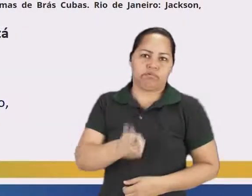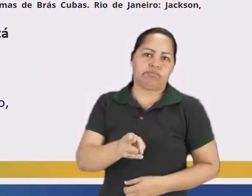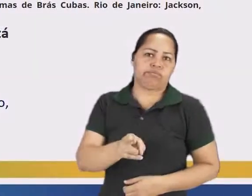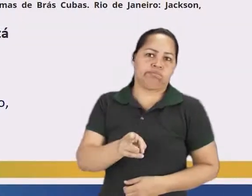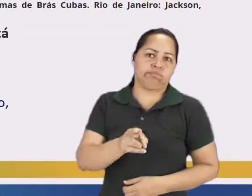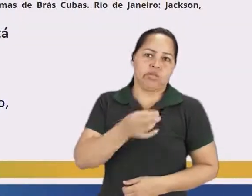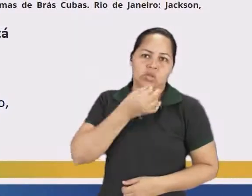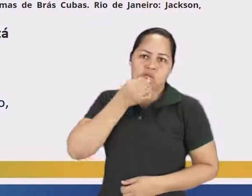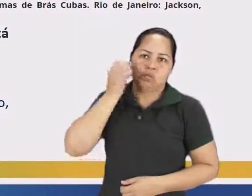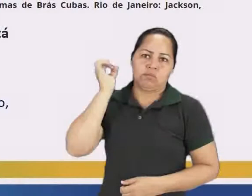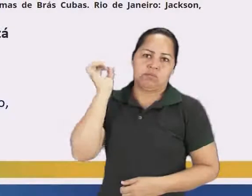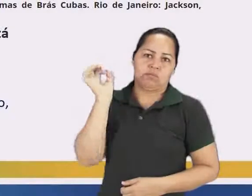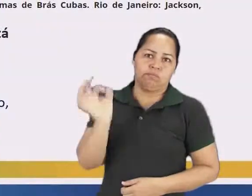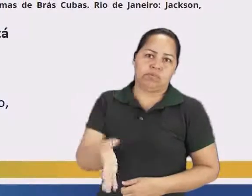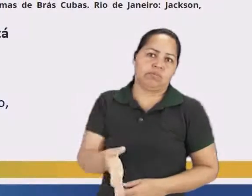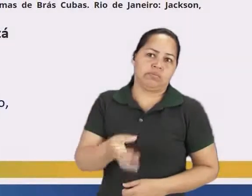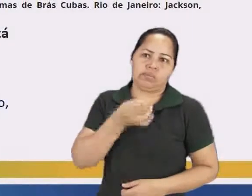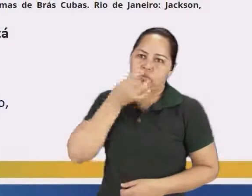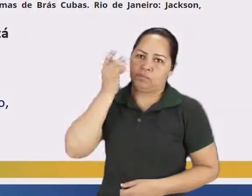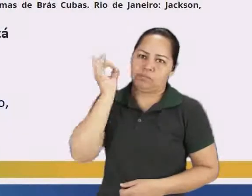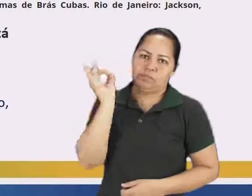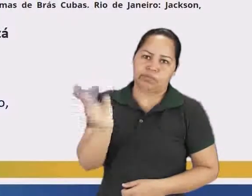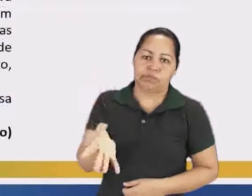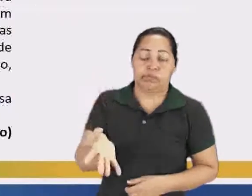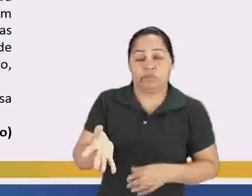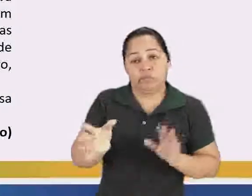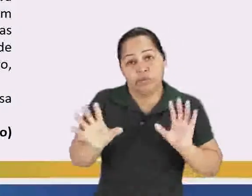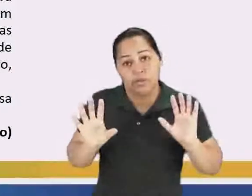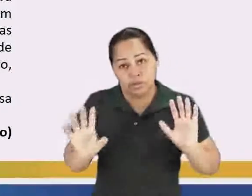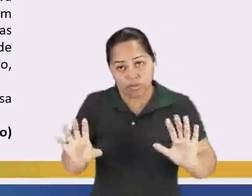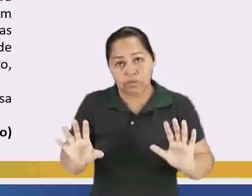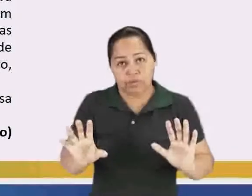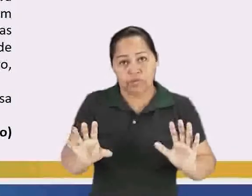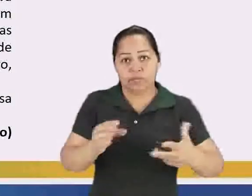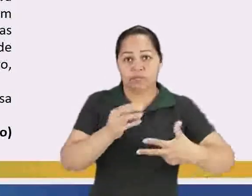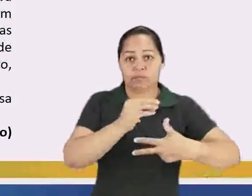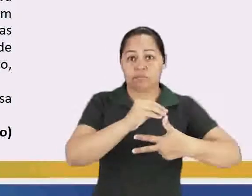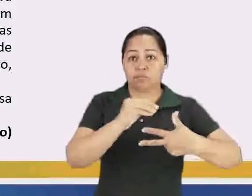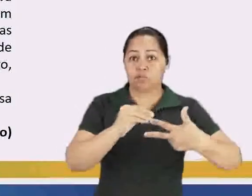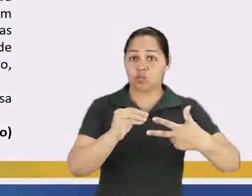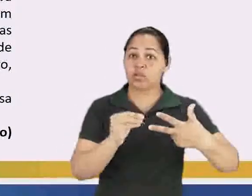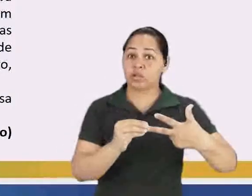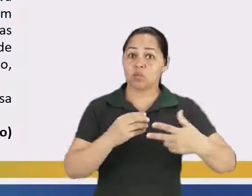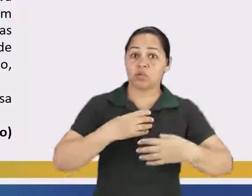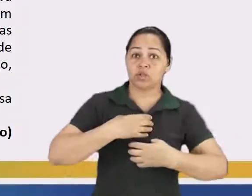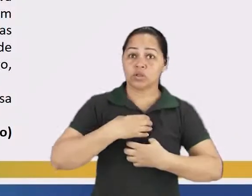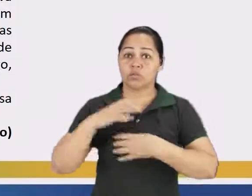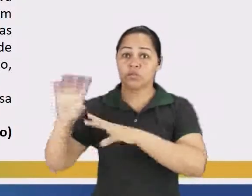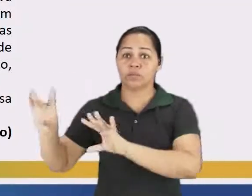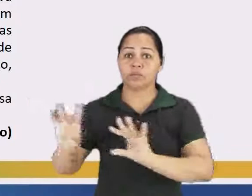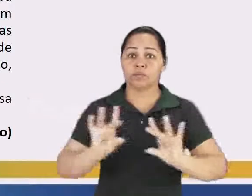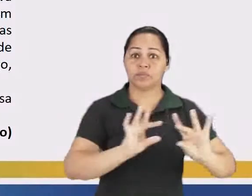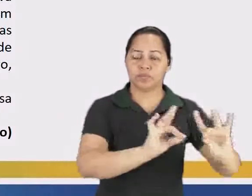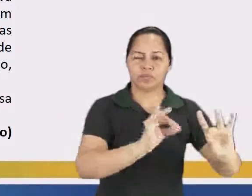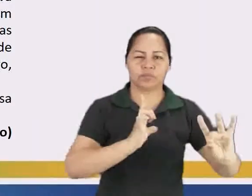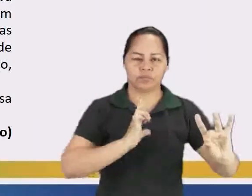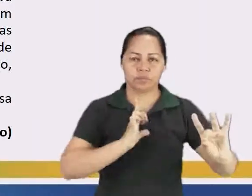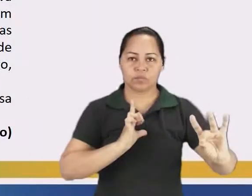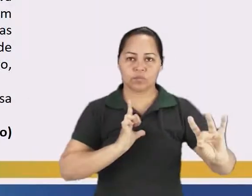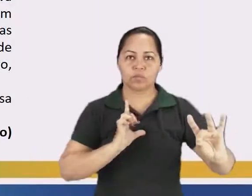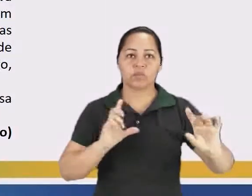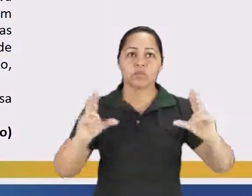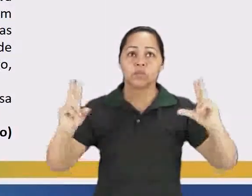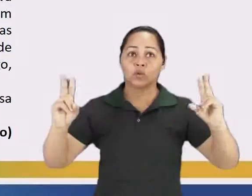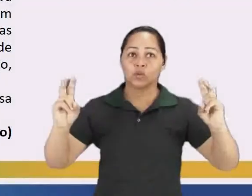era preconizado no romantismo. Assim, caiu no Enem. Depois, um trecho de Curtiço, ou